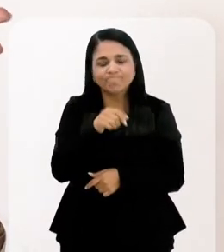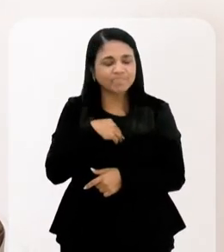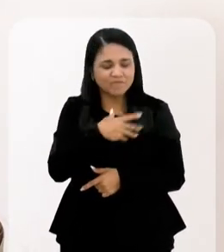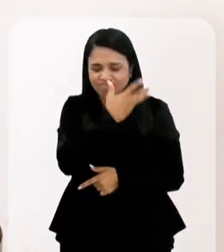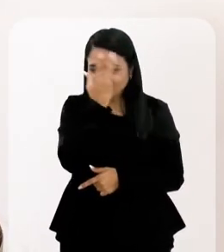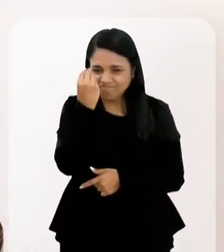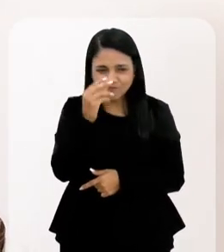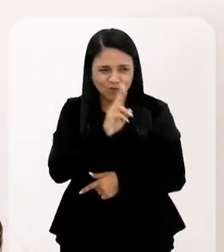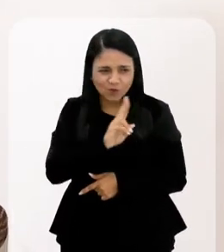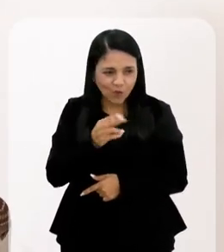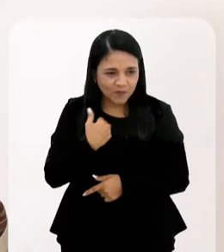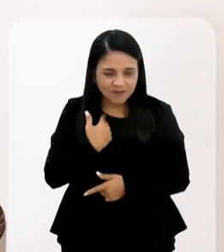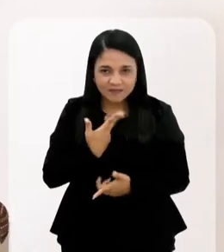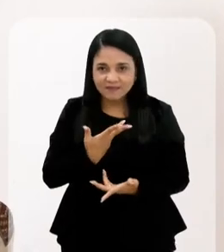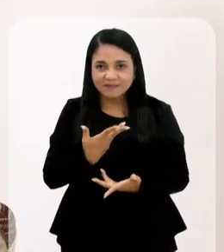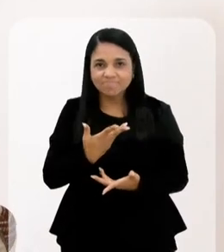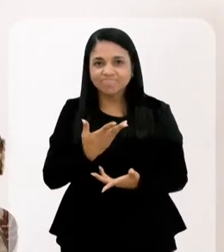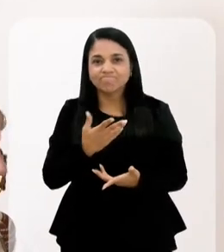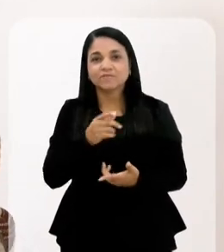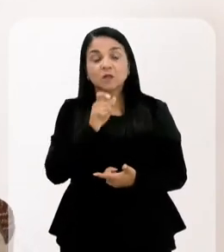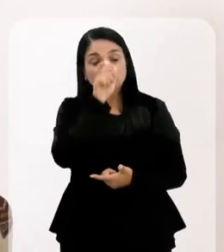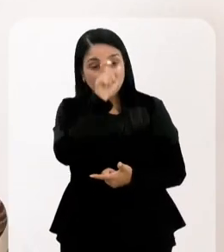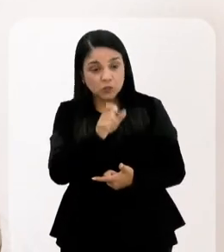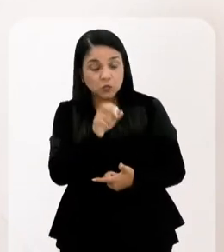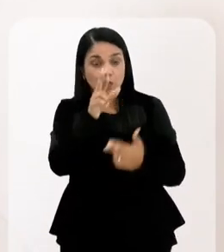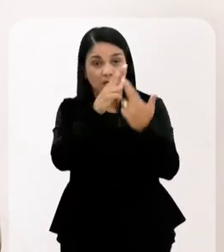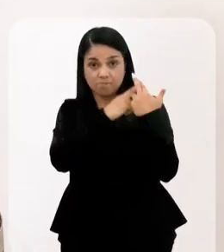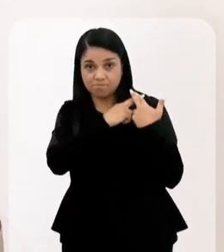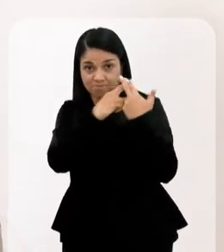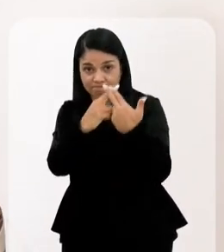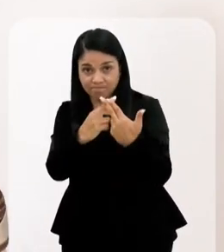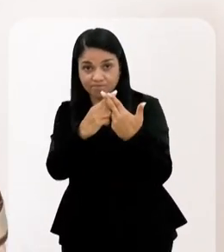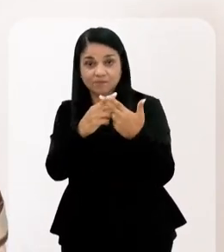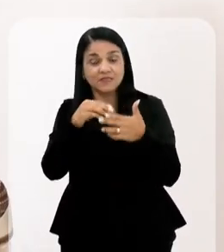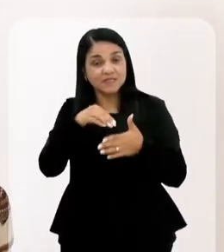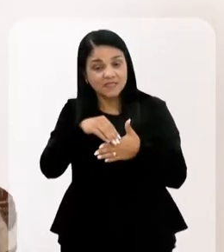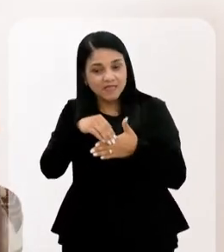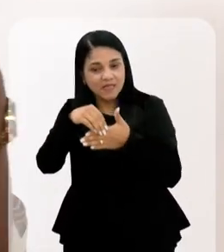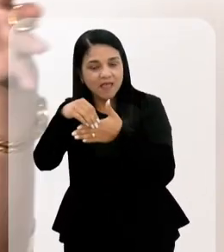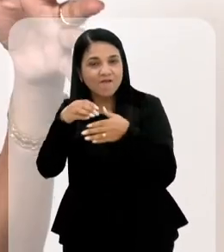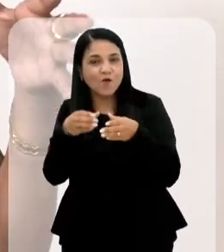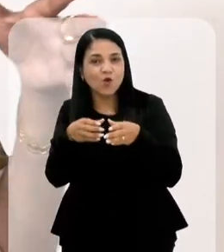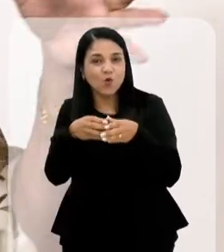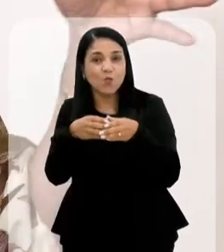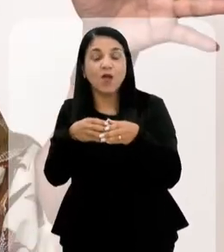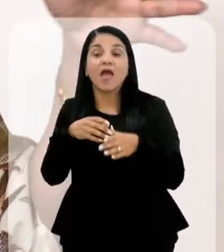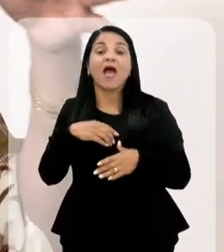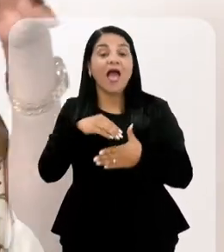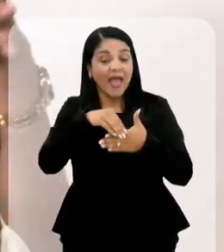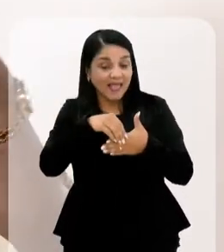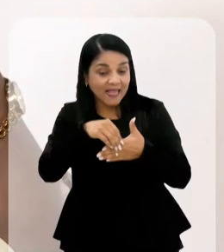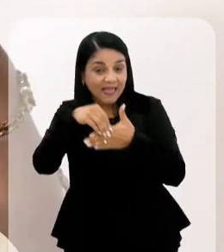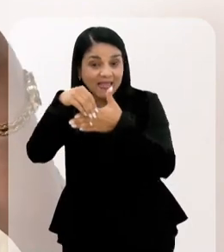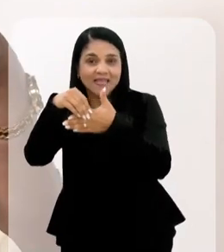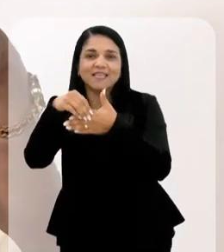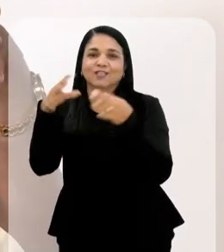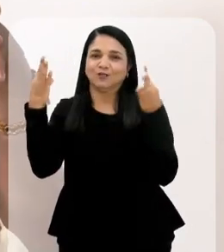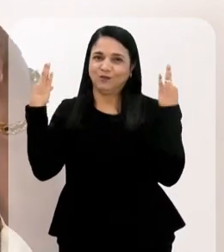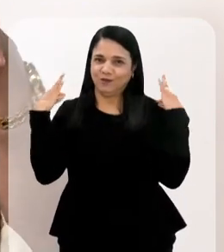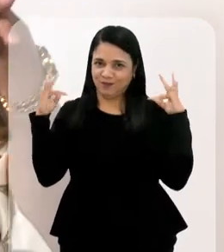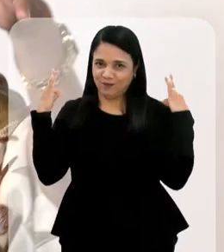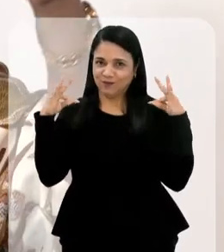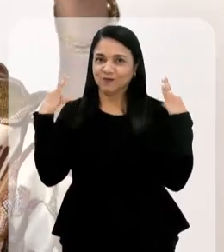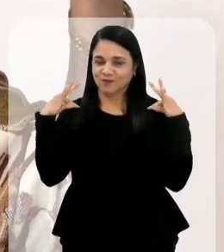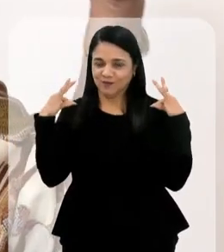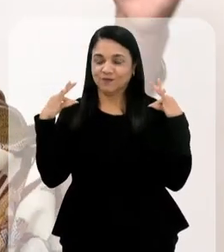Me fugiu o nome. Bem, existe uma pessoa responsável que leva esses grupos... Guias Os guias